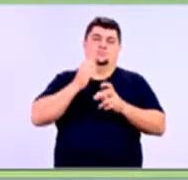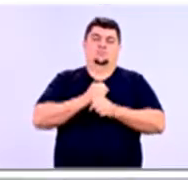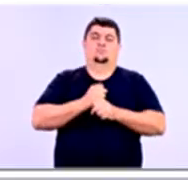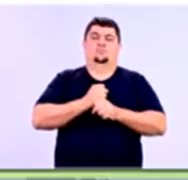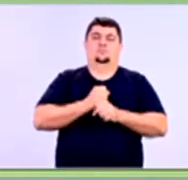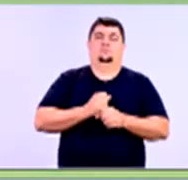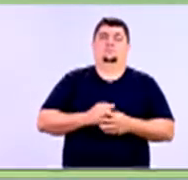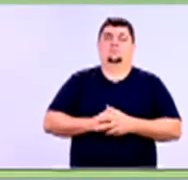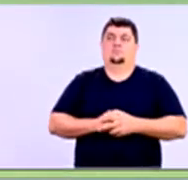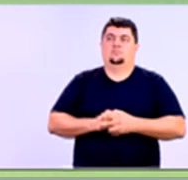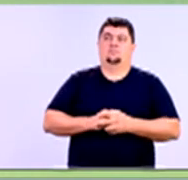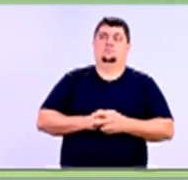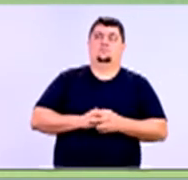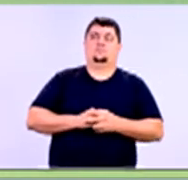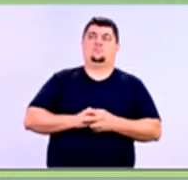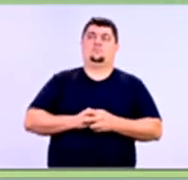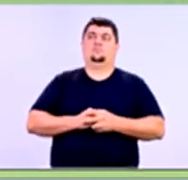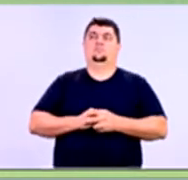revisão.